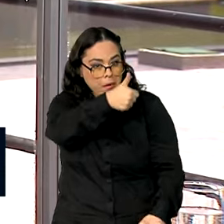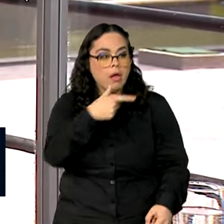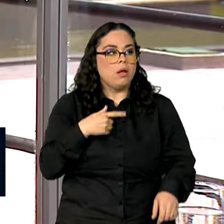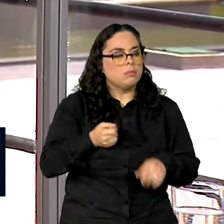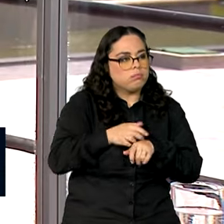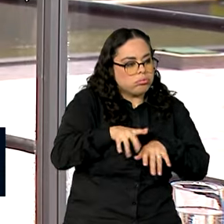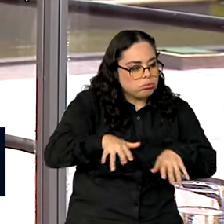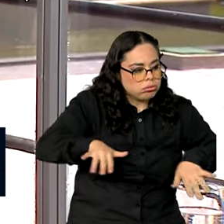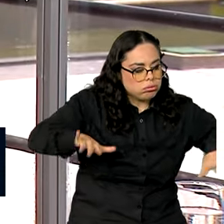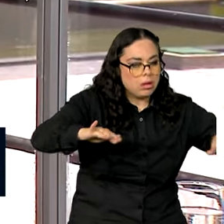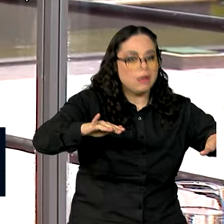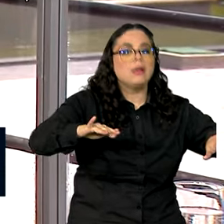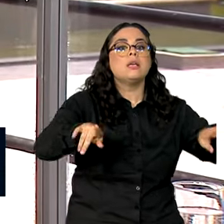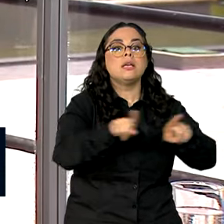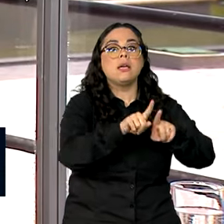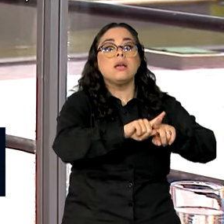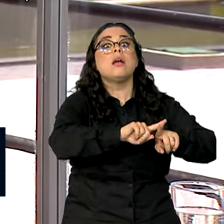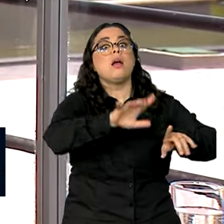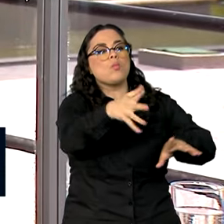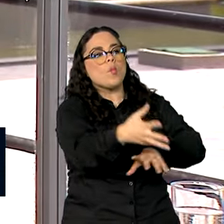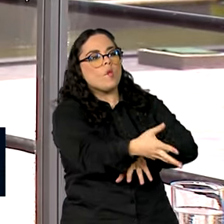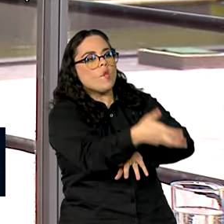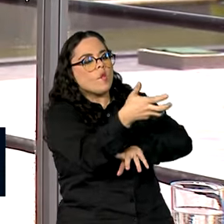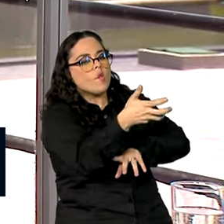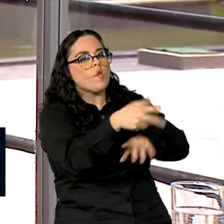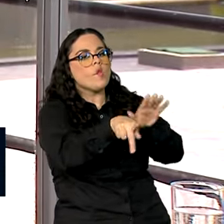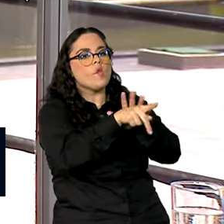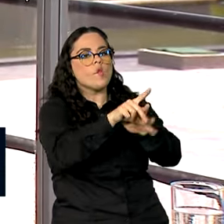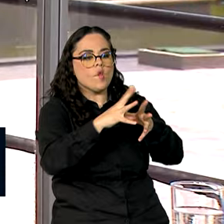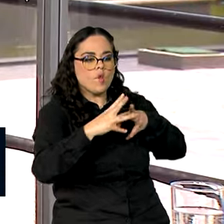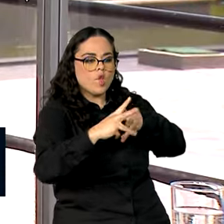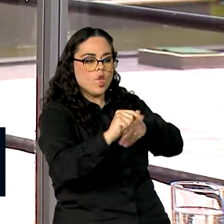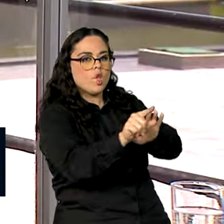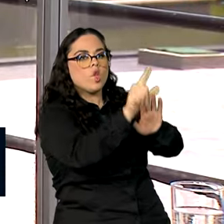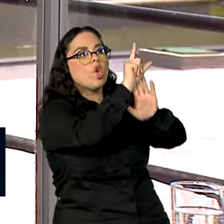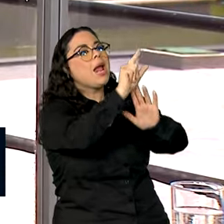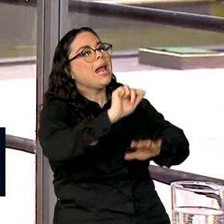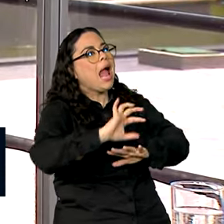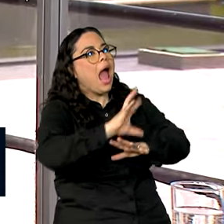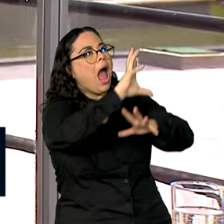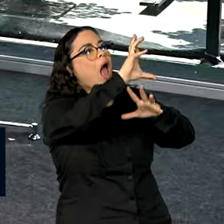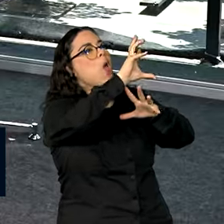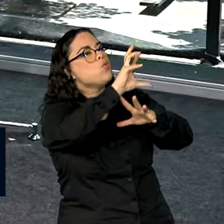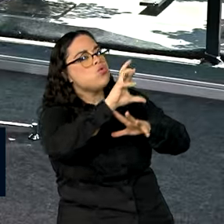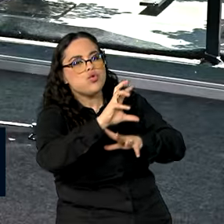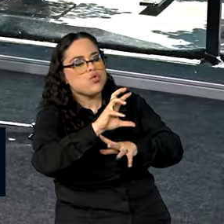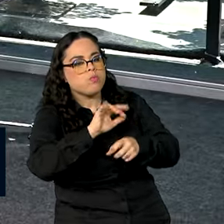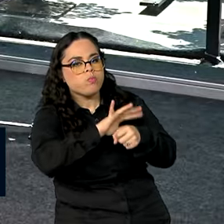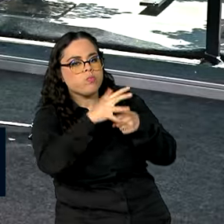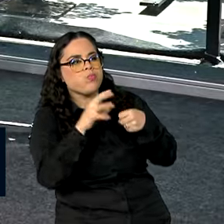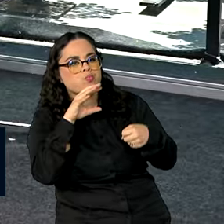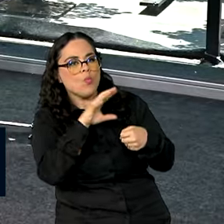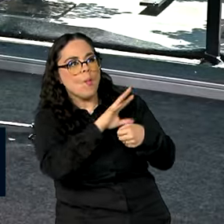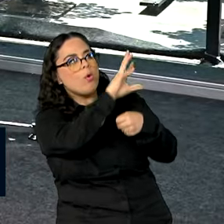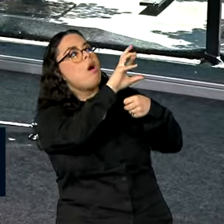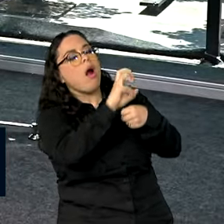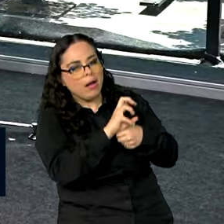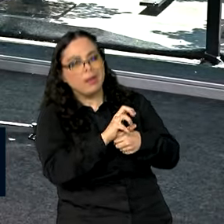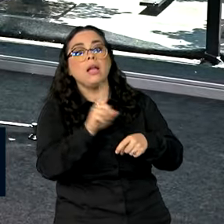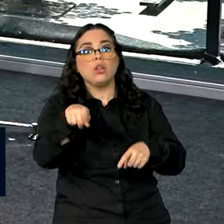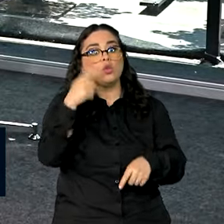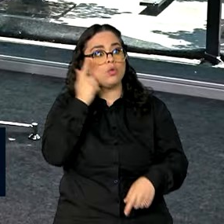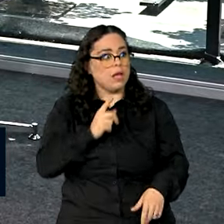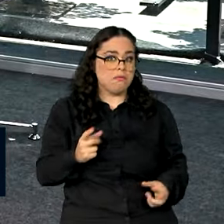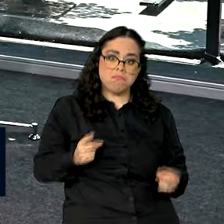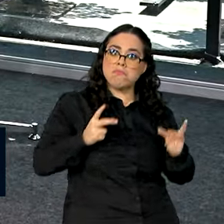em mercado internacional com combustíveis de captura líquida negativa de carbono. Podemos exportar esse combustível que é menos